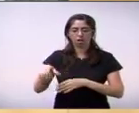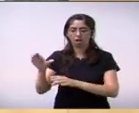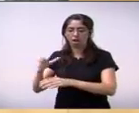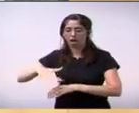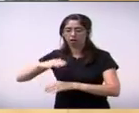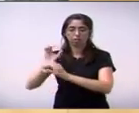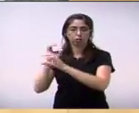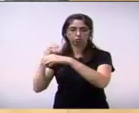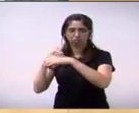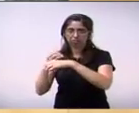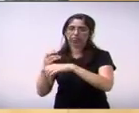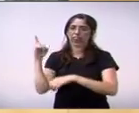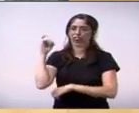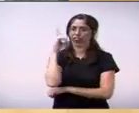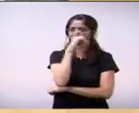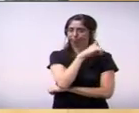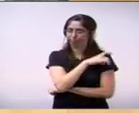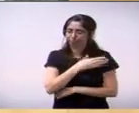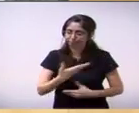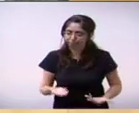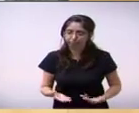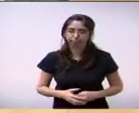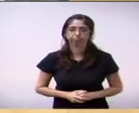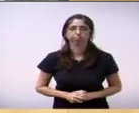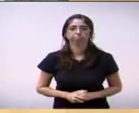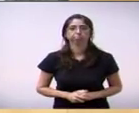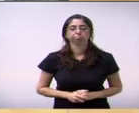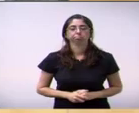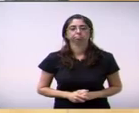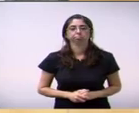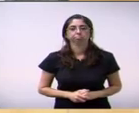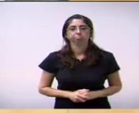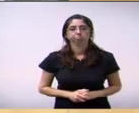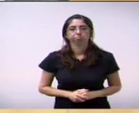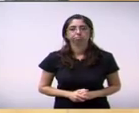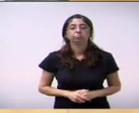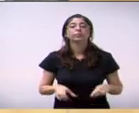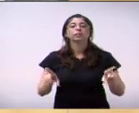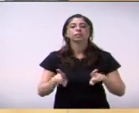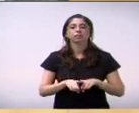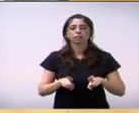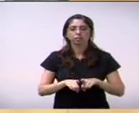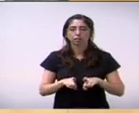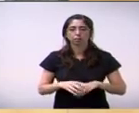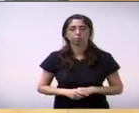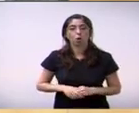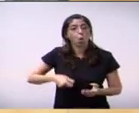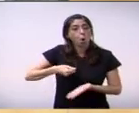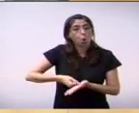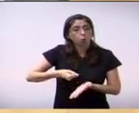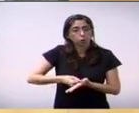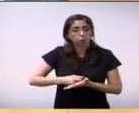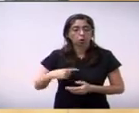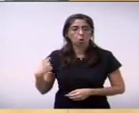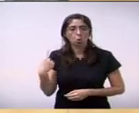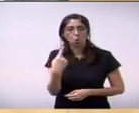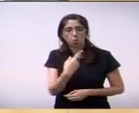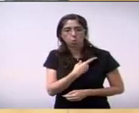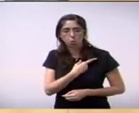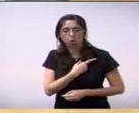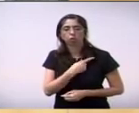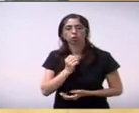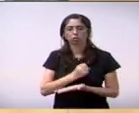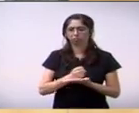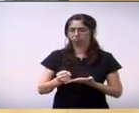que vai ter um pouco de dificuldade e dizer que a batalha ainda não está vencida que junto com as